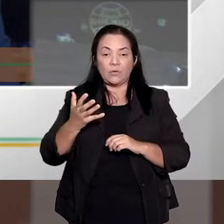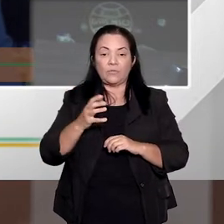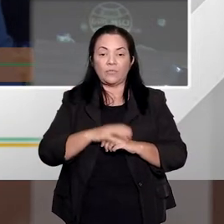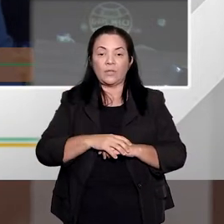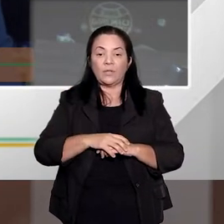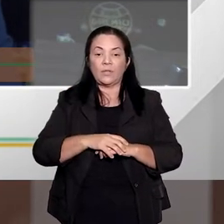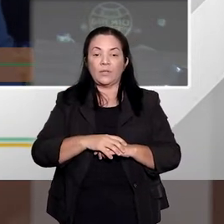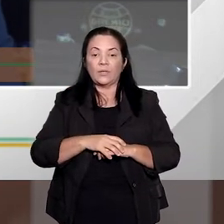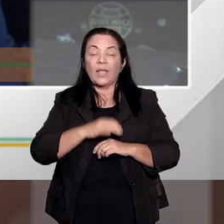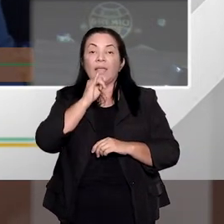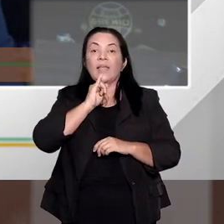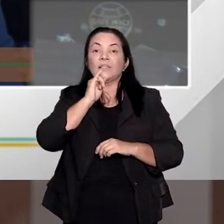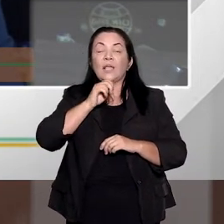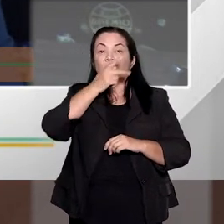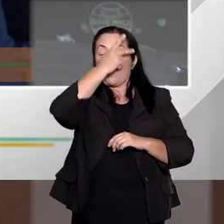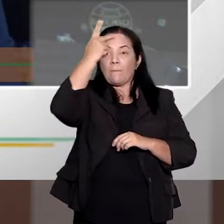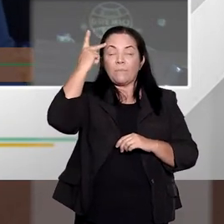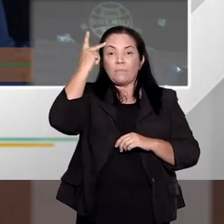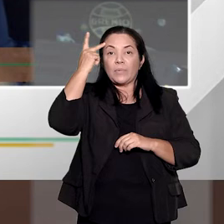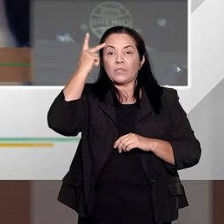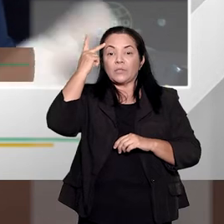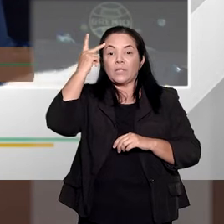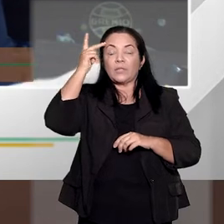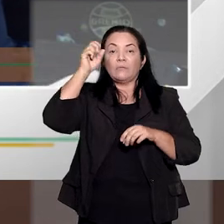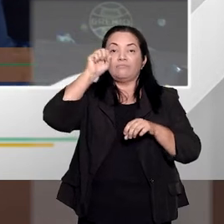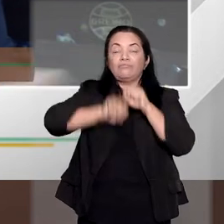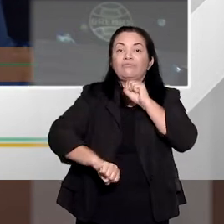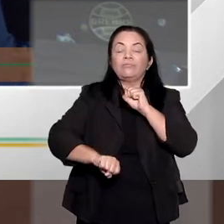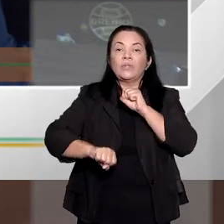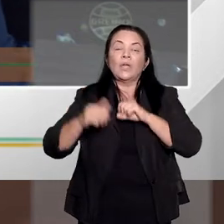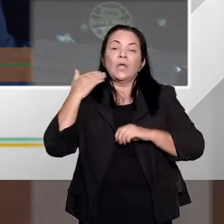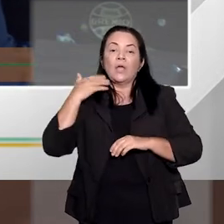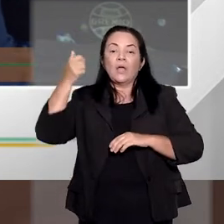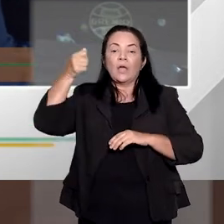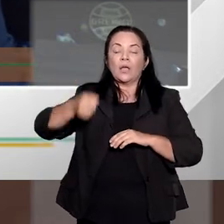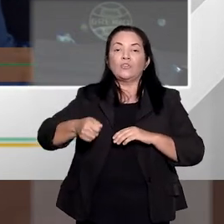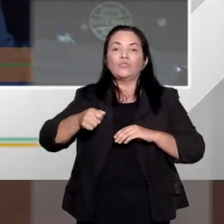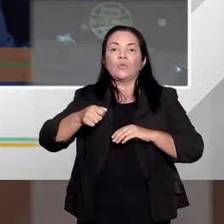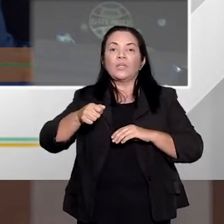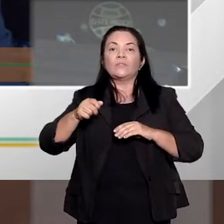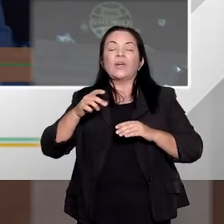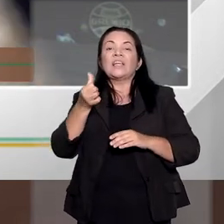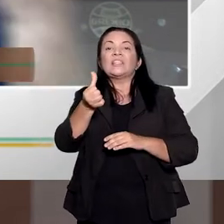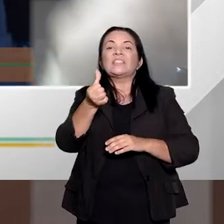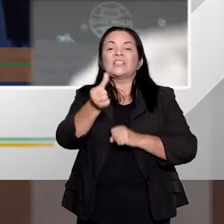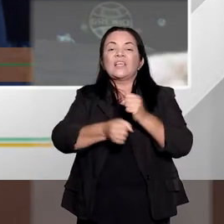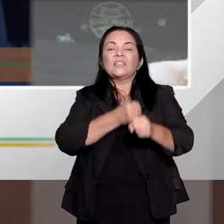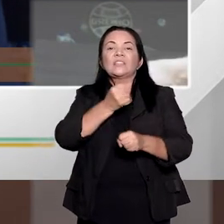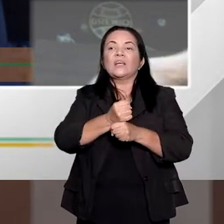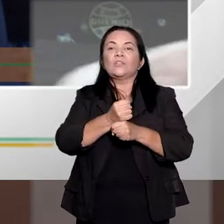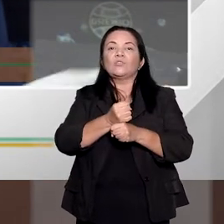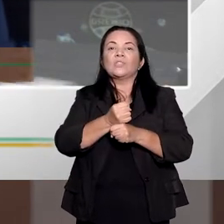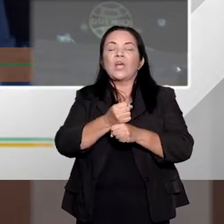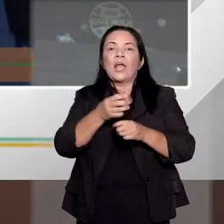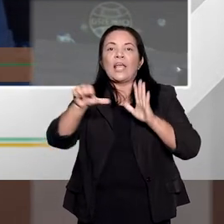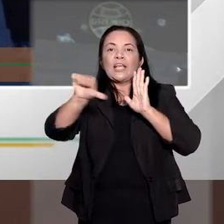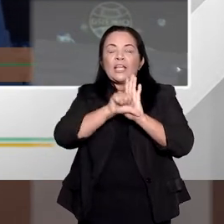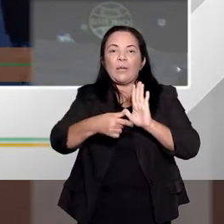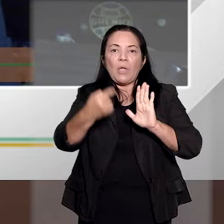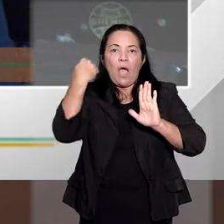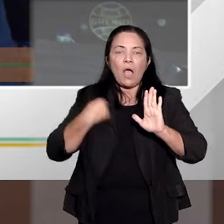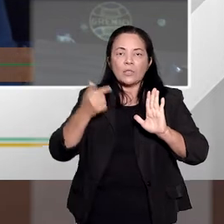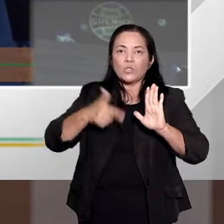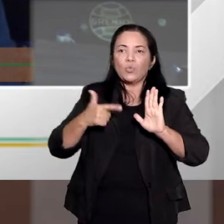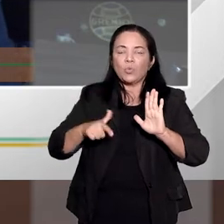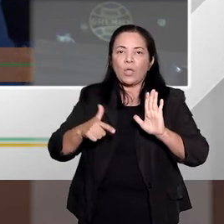considerar um crime de tentativa de homicídio, por exemplo, em que o juiz fixa a pena abaixo de seis anos, não tem agravantes, não tem atenuantes, e